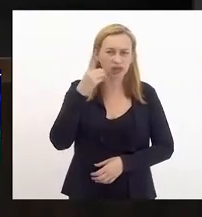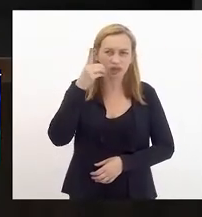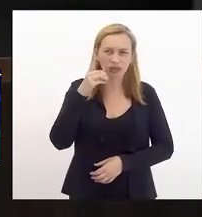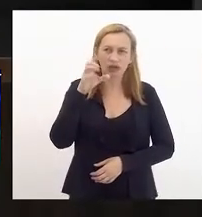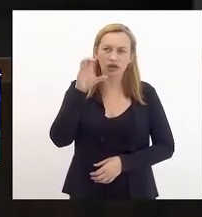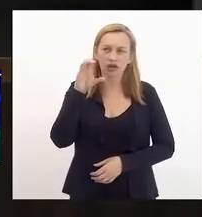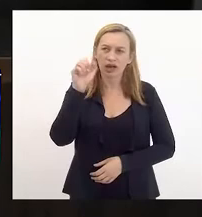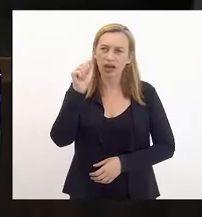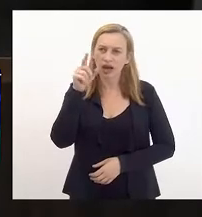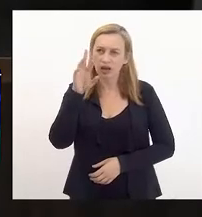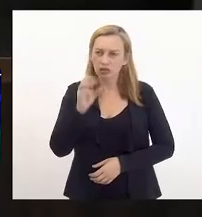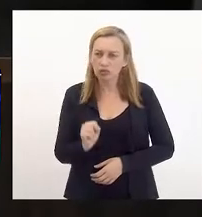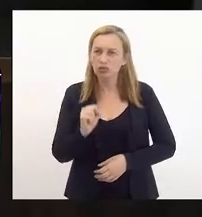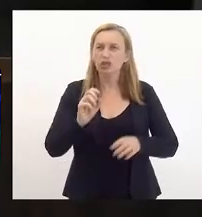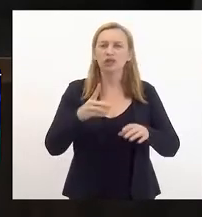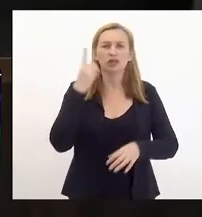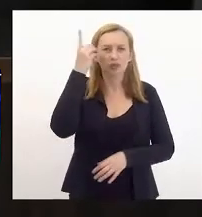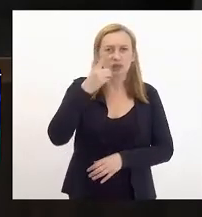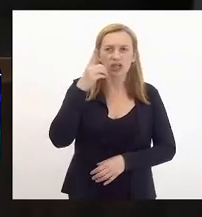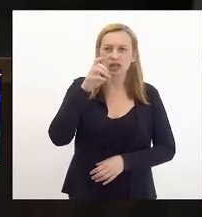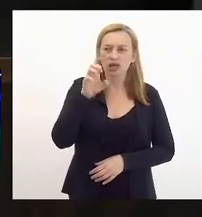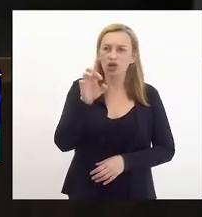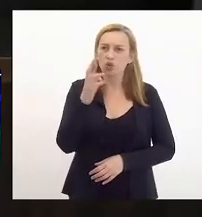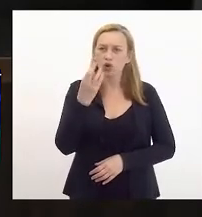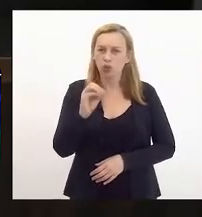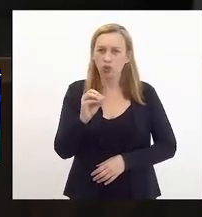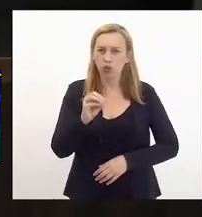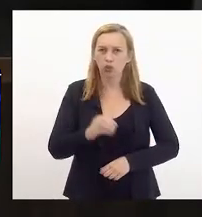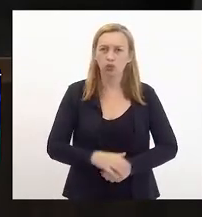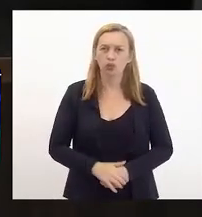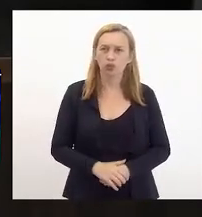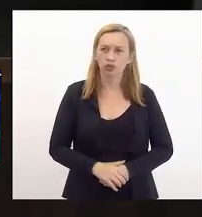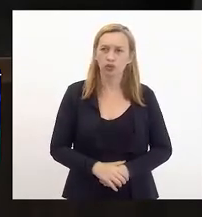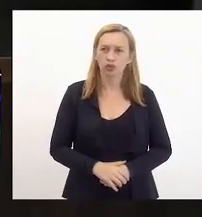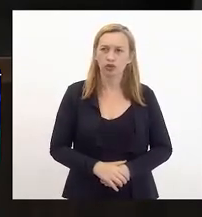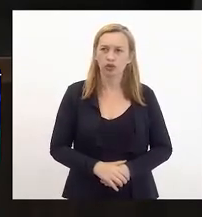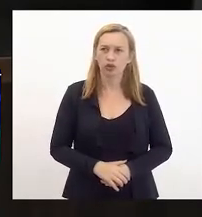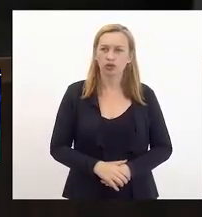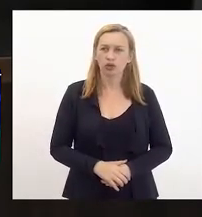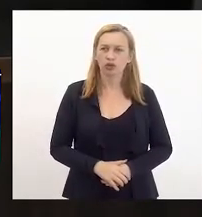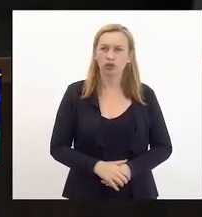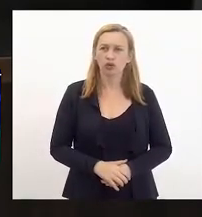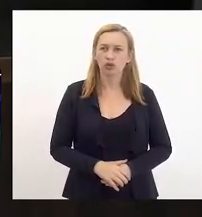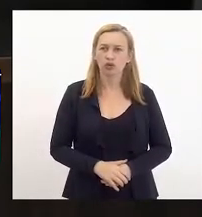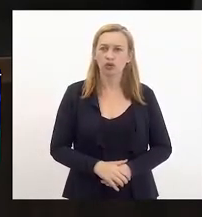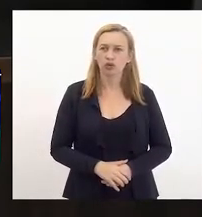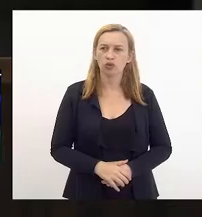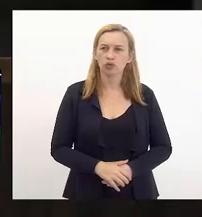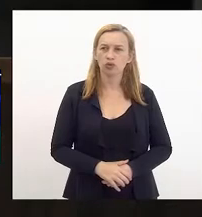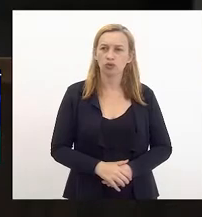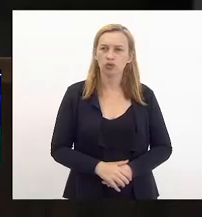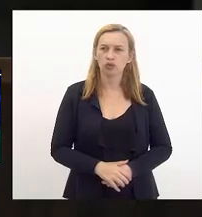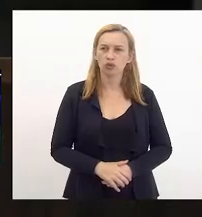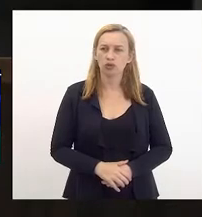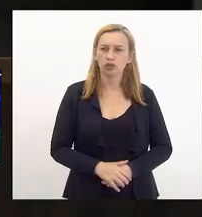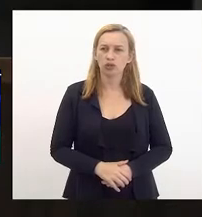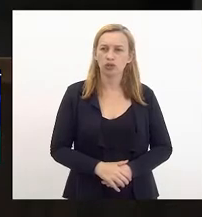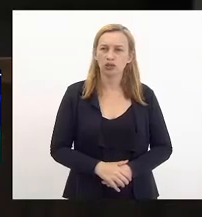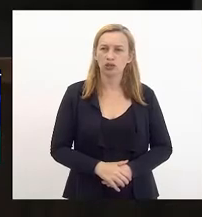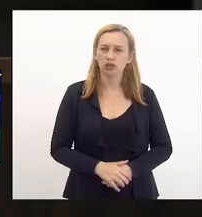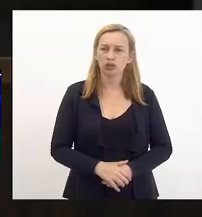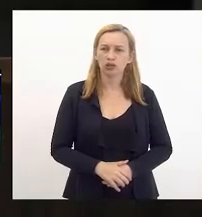Macedo. Deputado Eurico Júnior. O homem da Quinta é nobre. Quinta nobre.